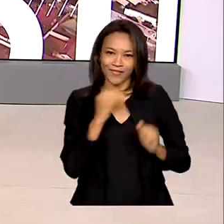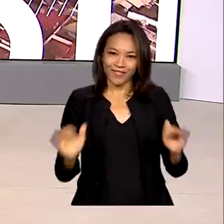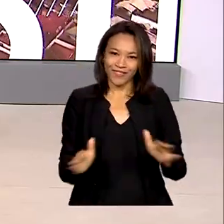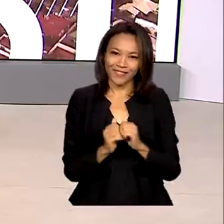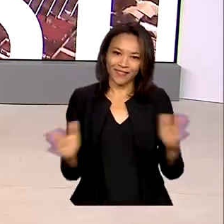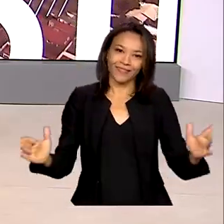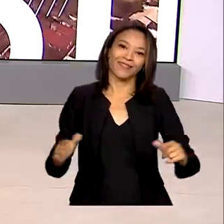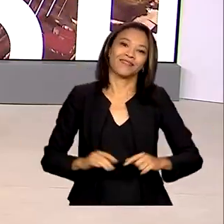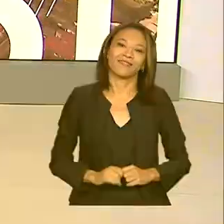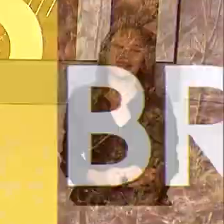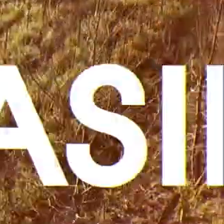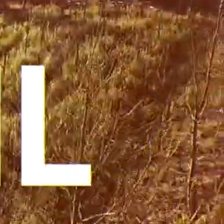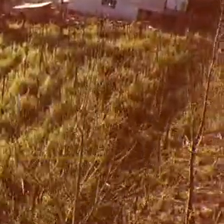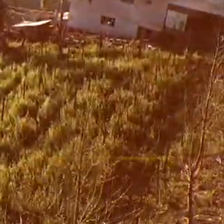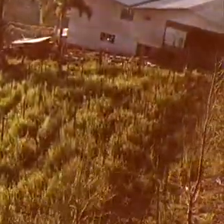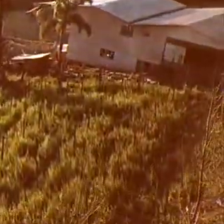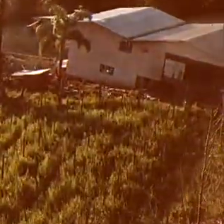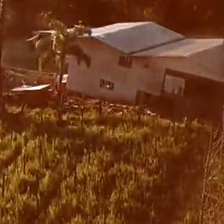está no ar.